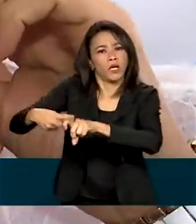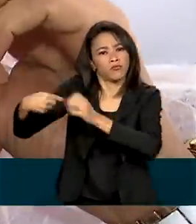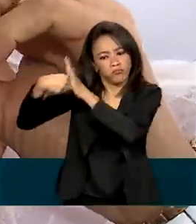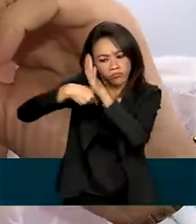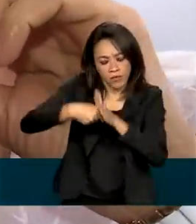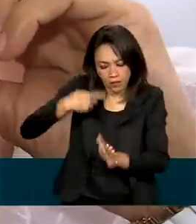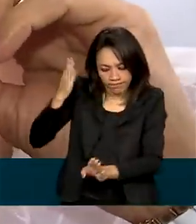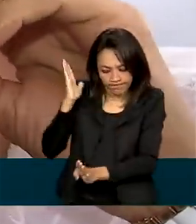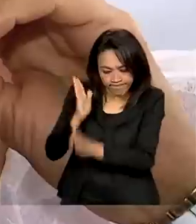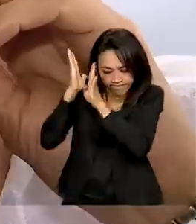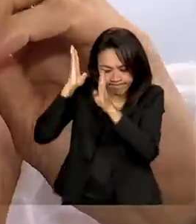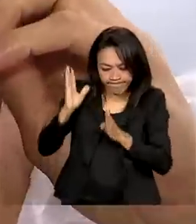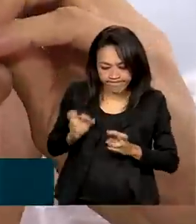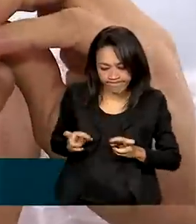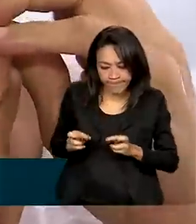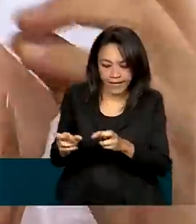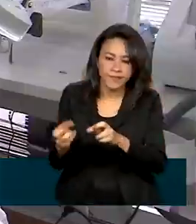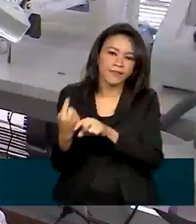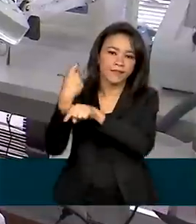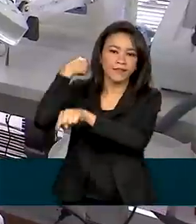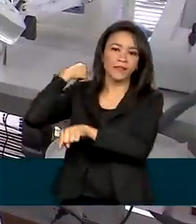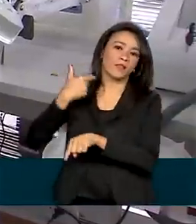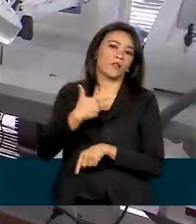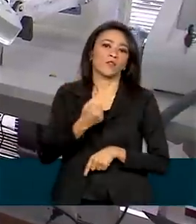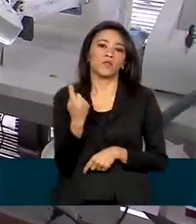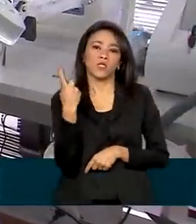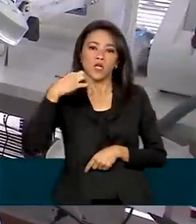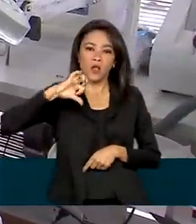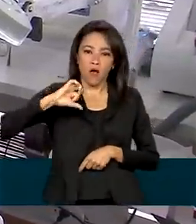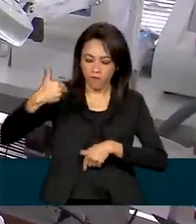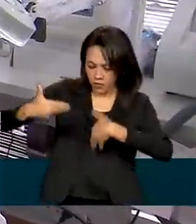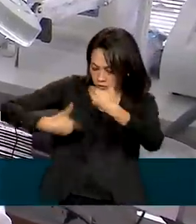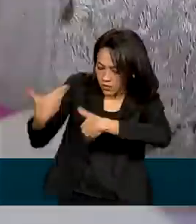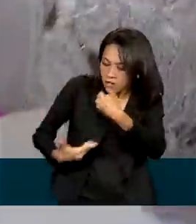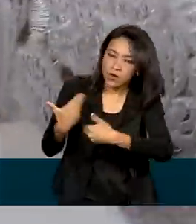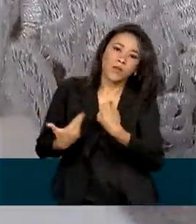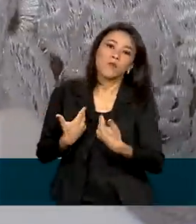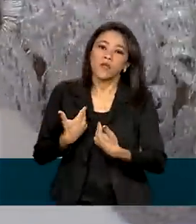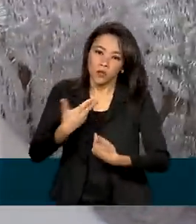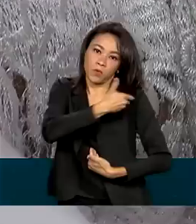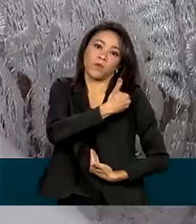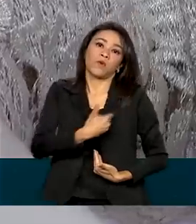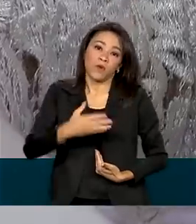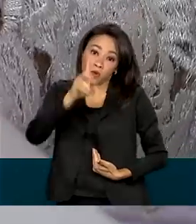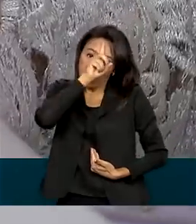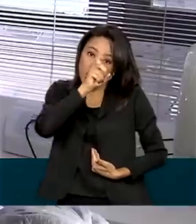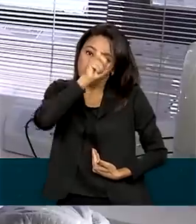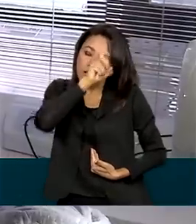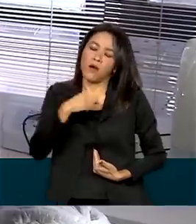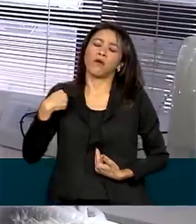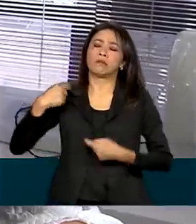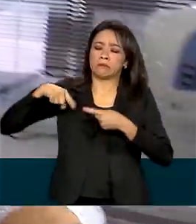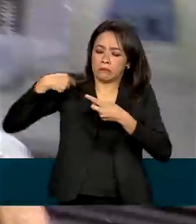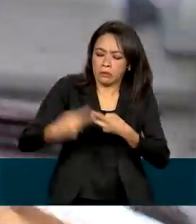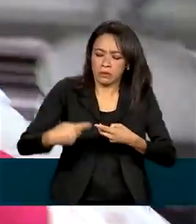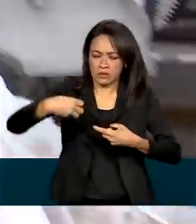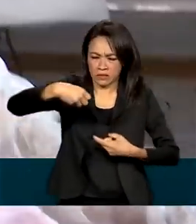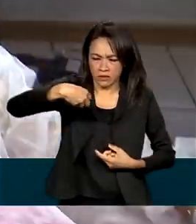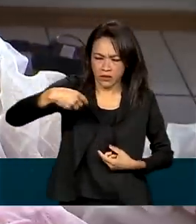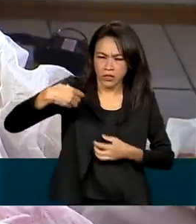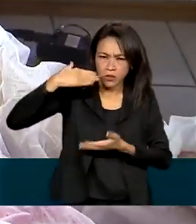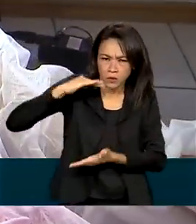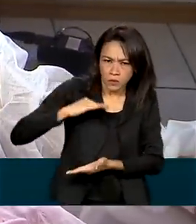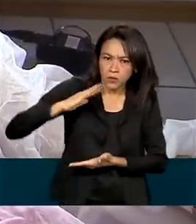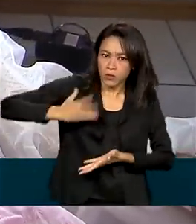descobriu o câncer de mama em 2019. Fez seu tratamento pelo SUS, passou por quimioterapia e retirou as duas